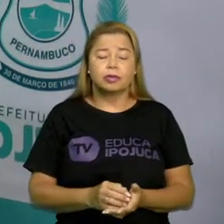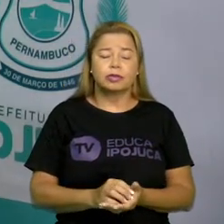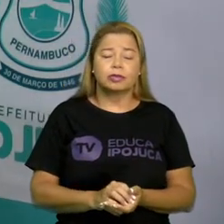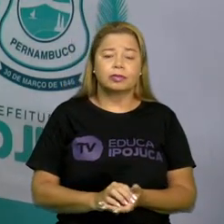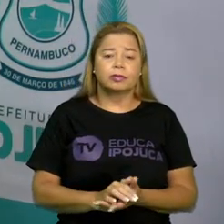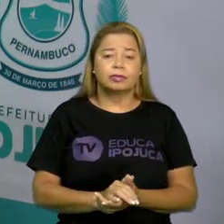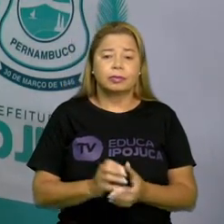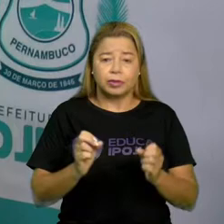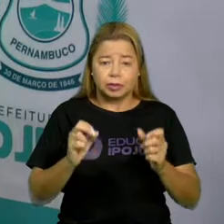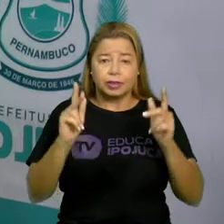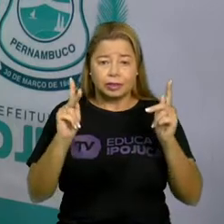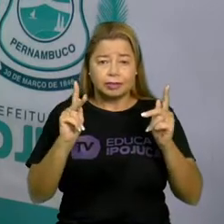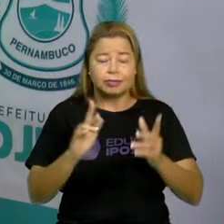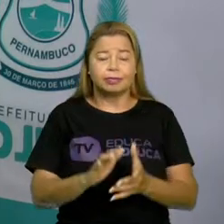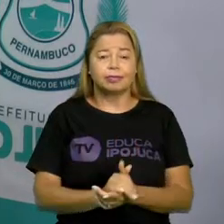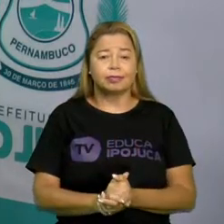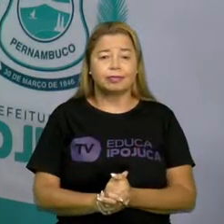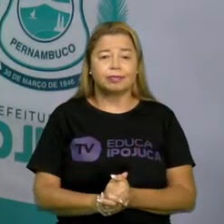Tá certo?